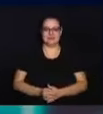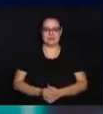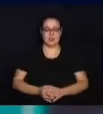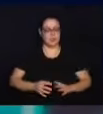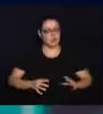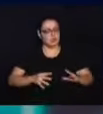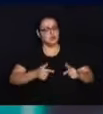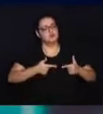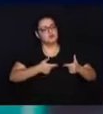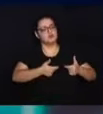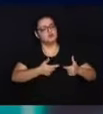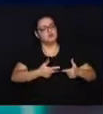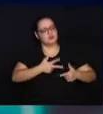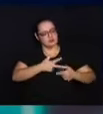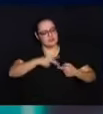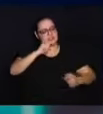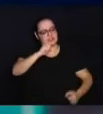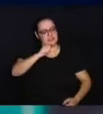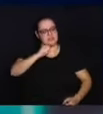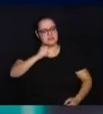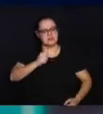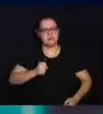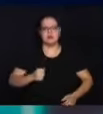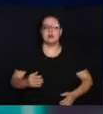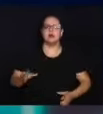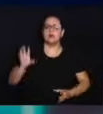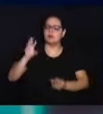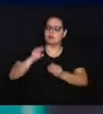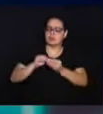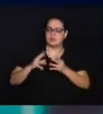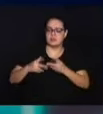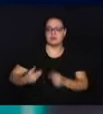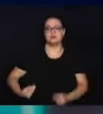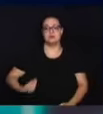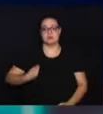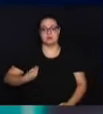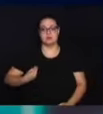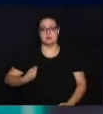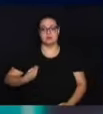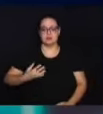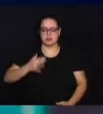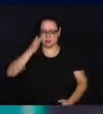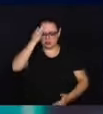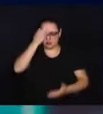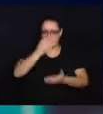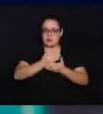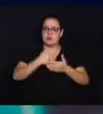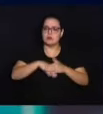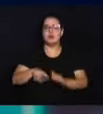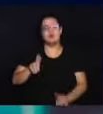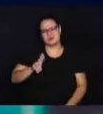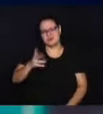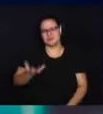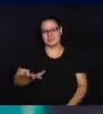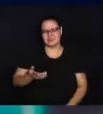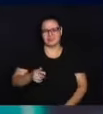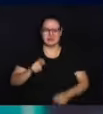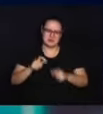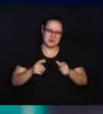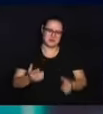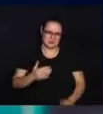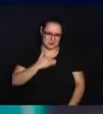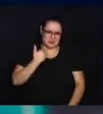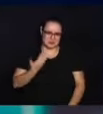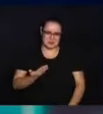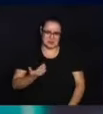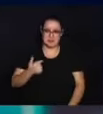Combati o bom combate. Completei a carreira, guardei a fé. Muitas pessoas usam esse versículo para as pessoas